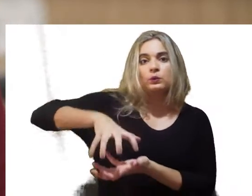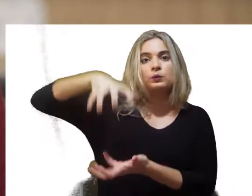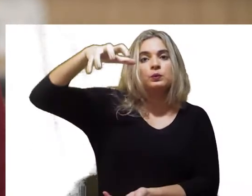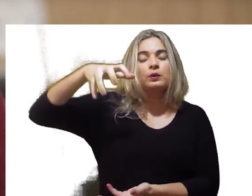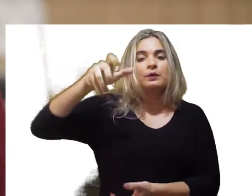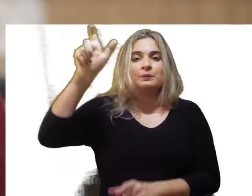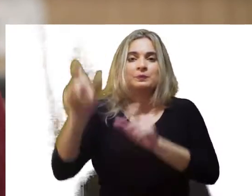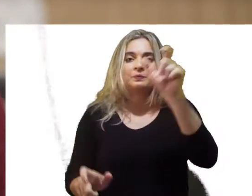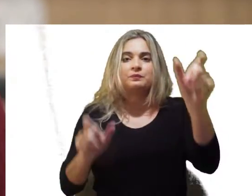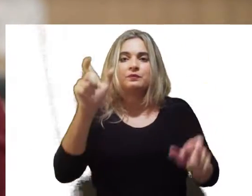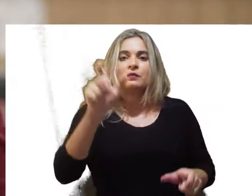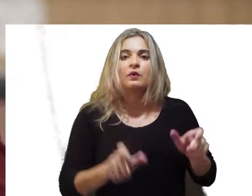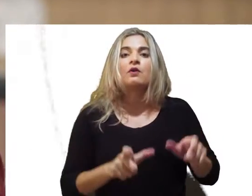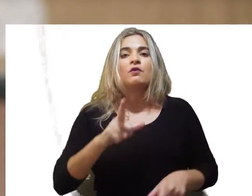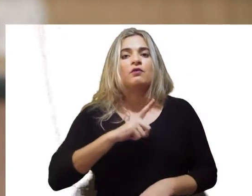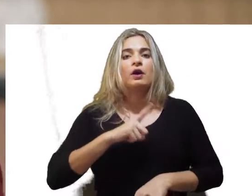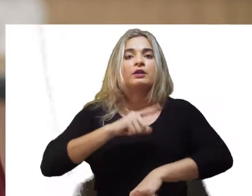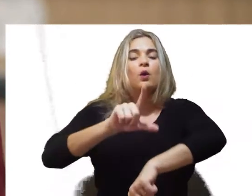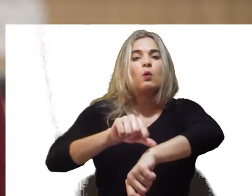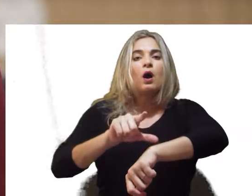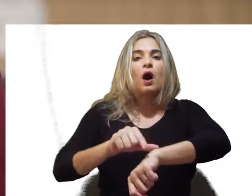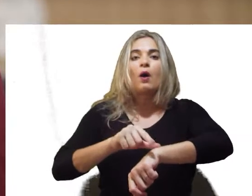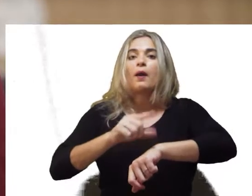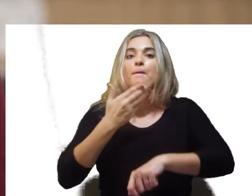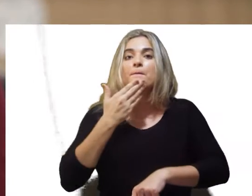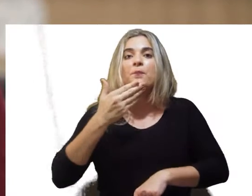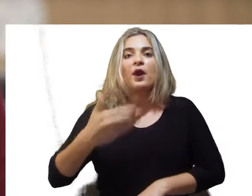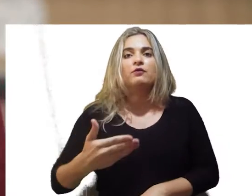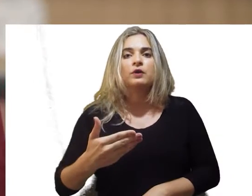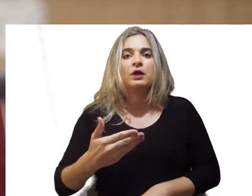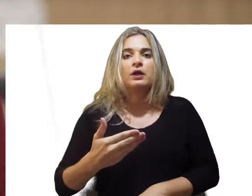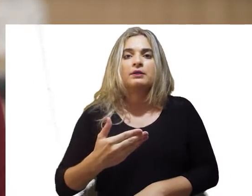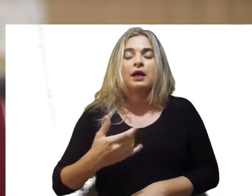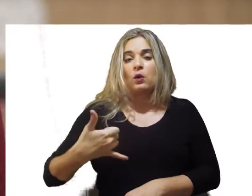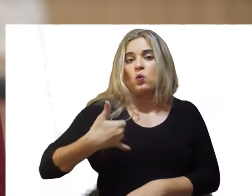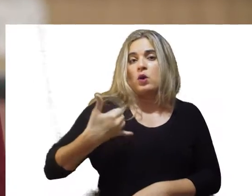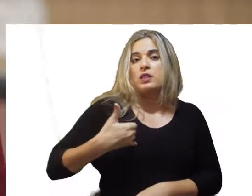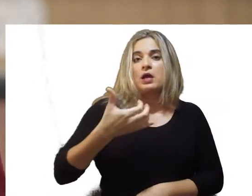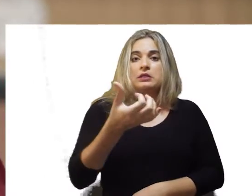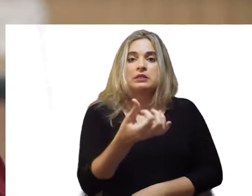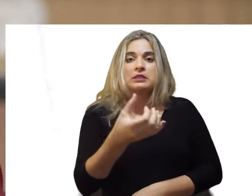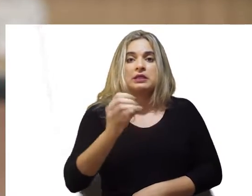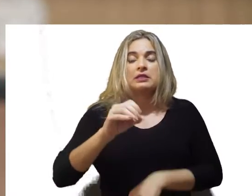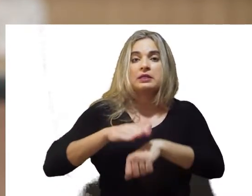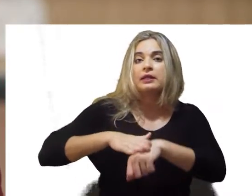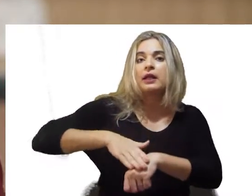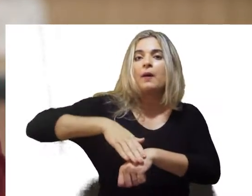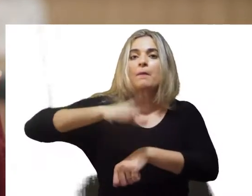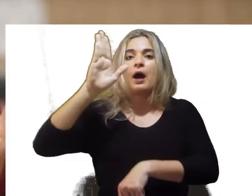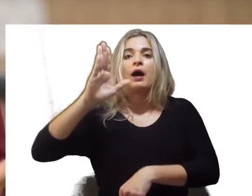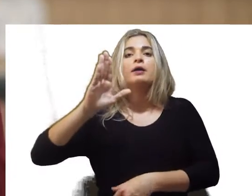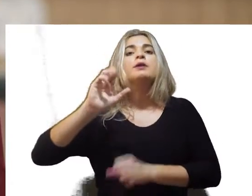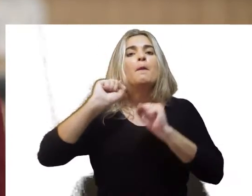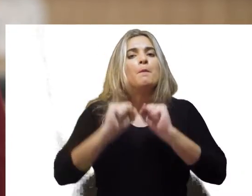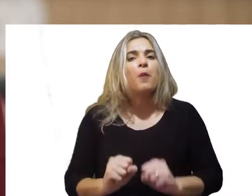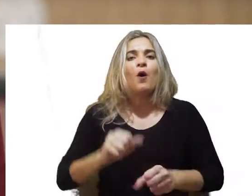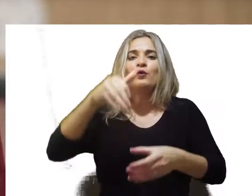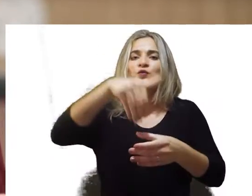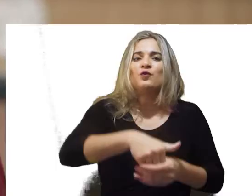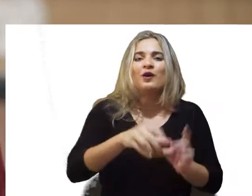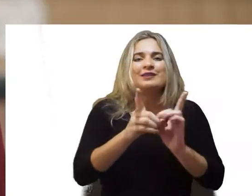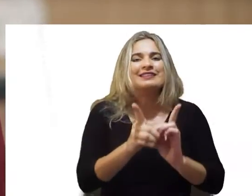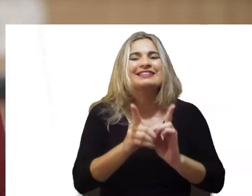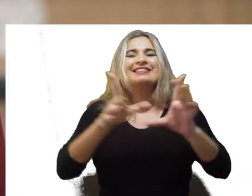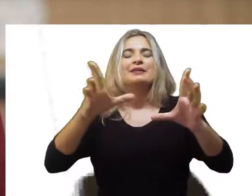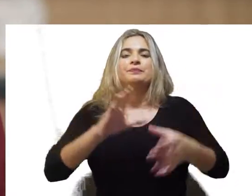Justiça Eleitoral reservou um horário preferencial para que os eleitores com mais de 60 anos possam exercer o direito democrático ao